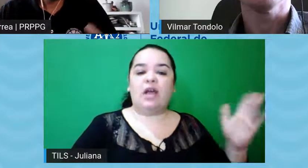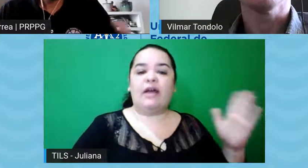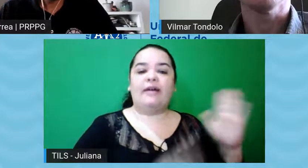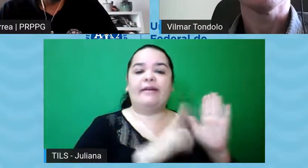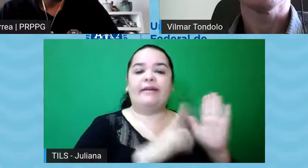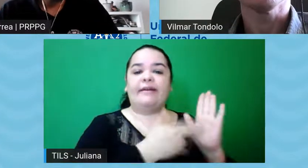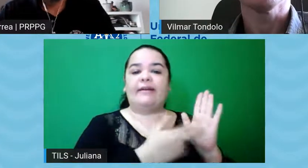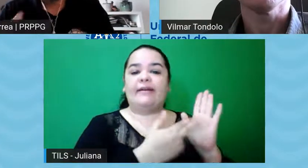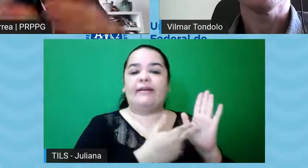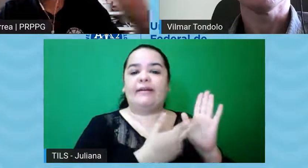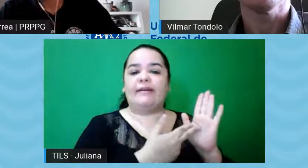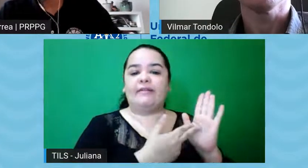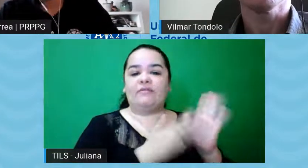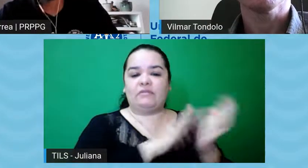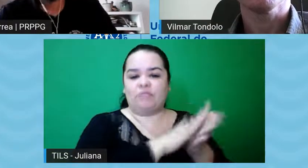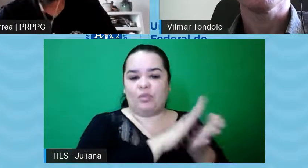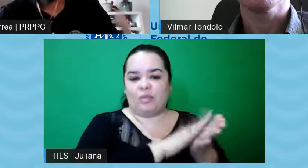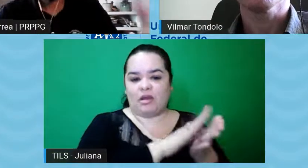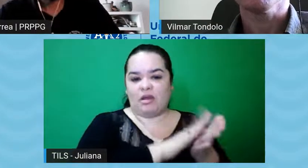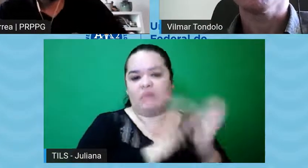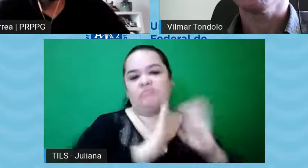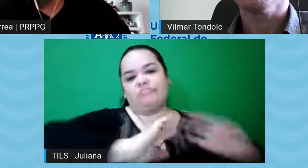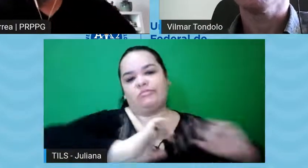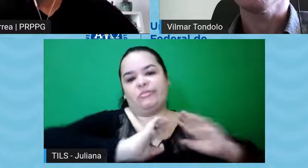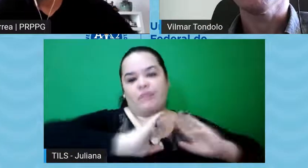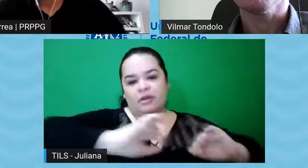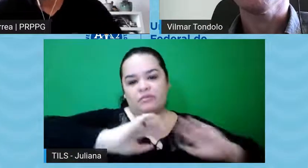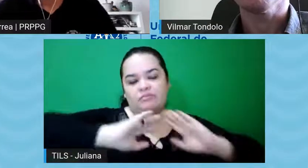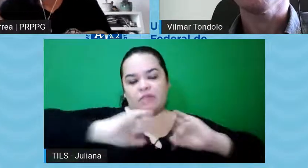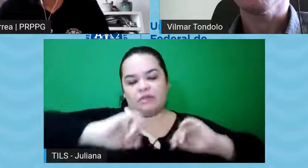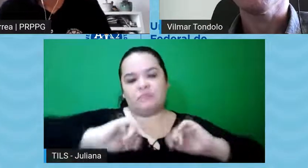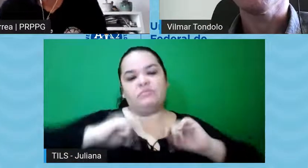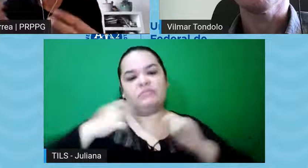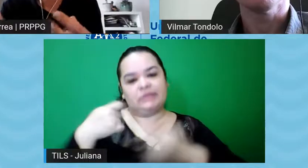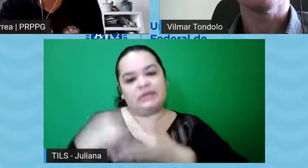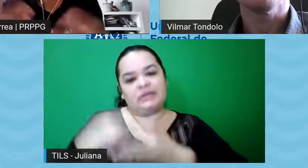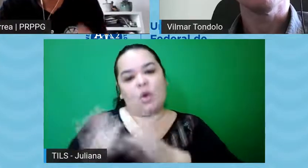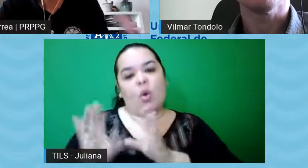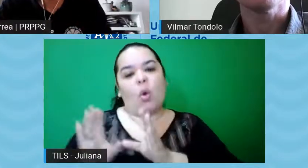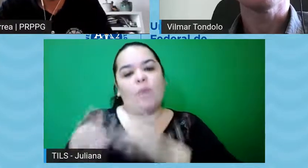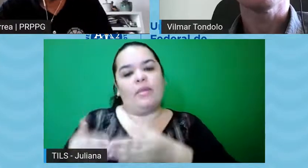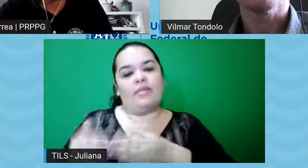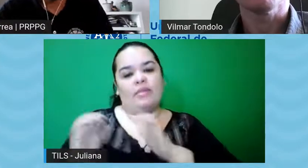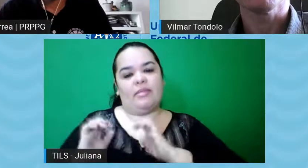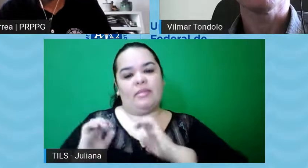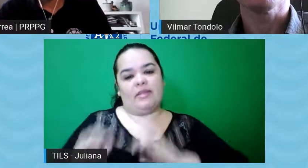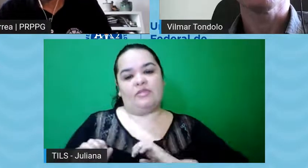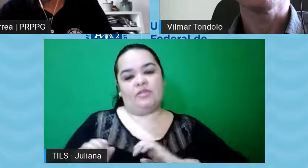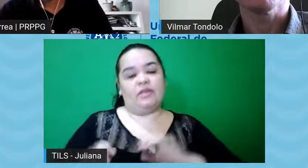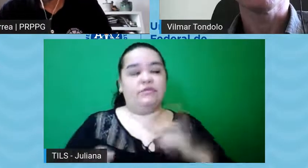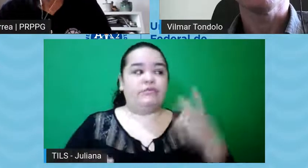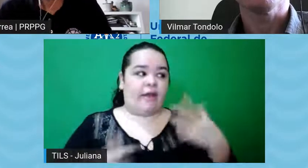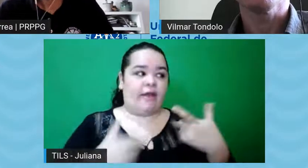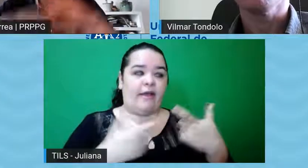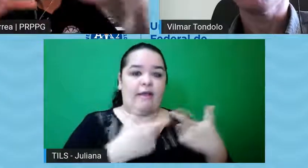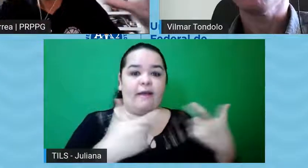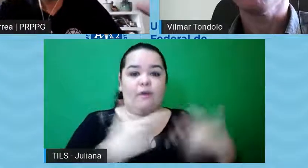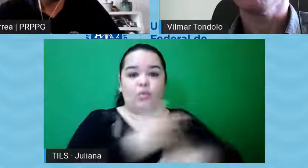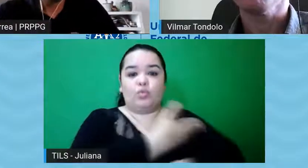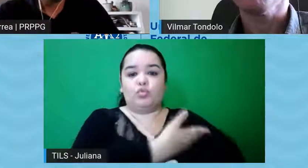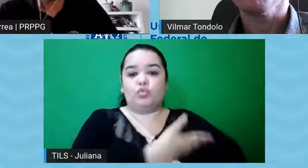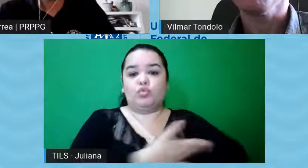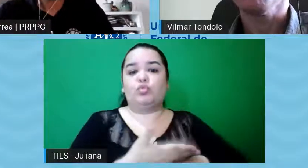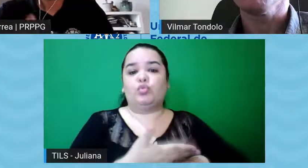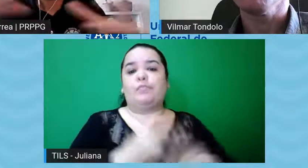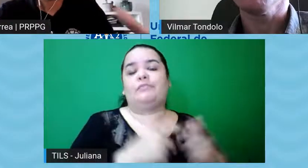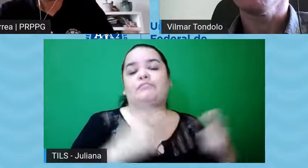A tendência é de aumento, né, e aí, claro, de aumento de submissões também, mas é uma cultura que vem crescendo, né, e a partir do crescimento